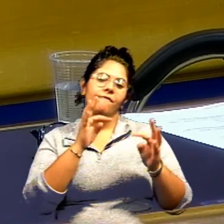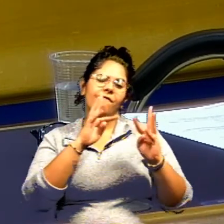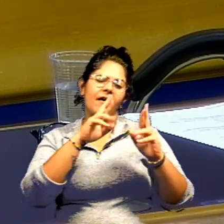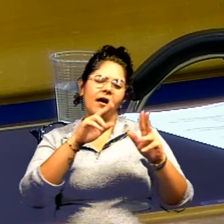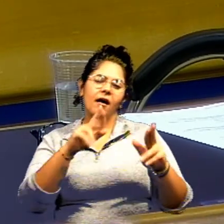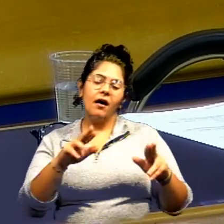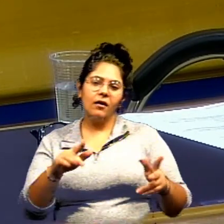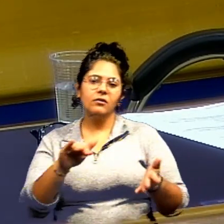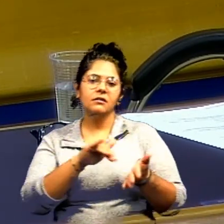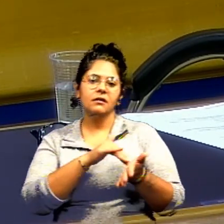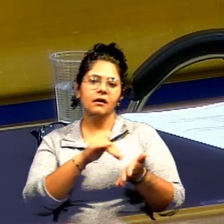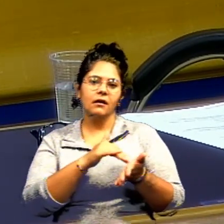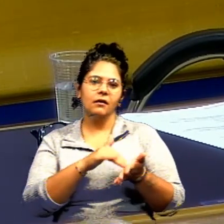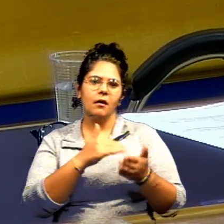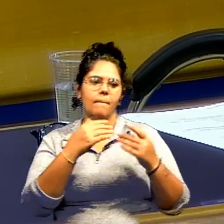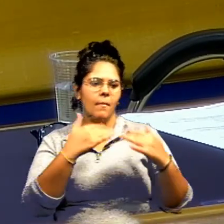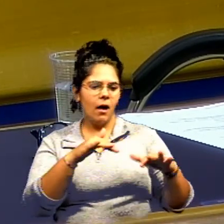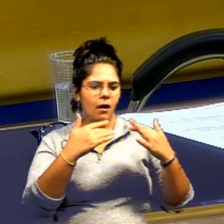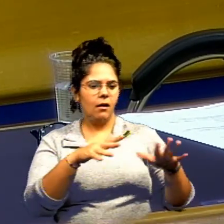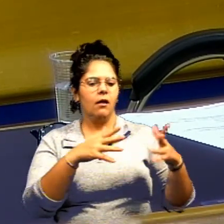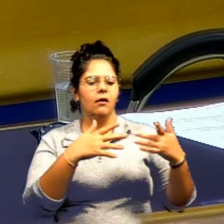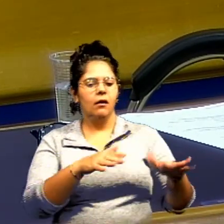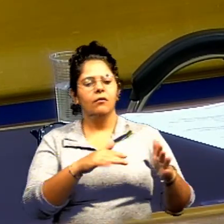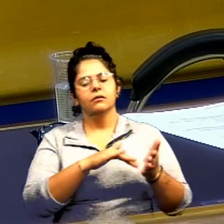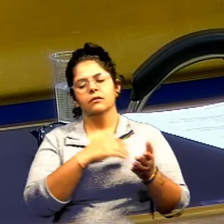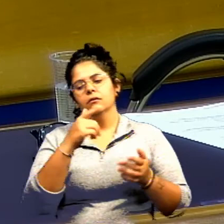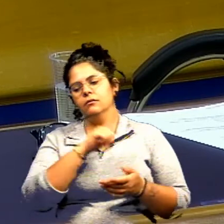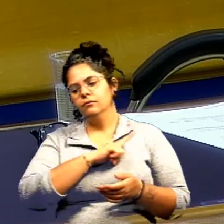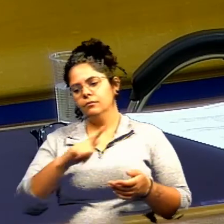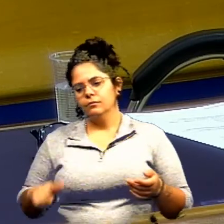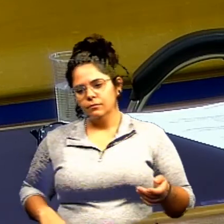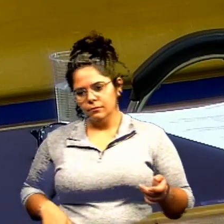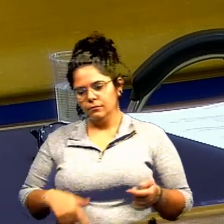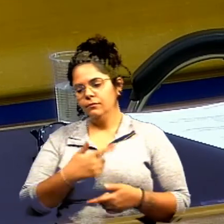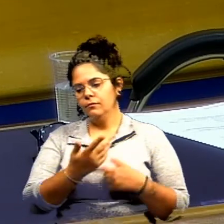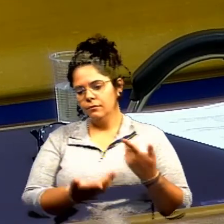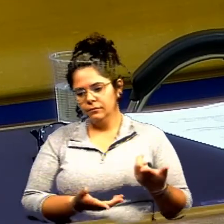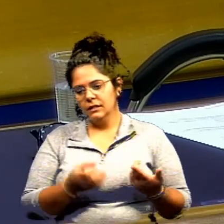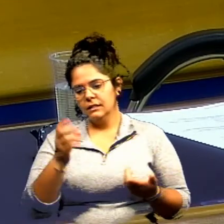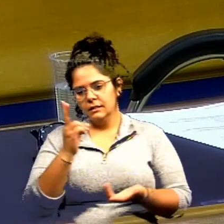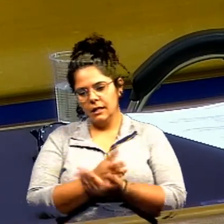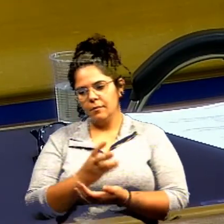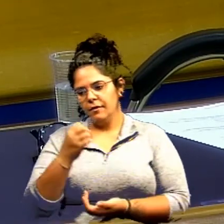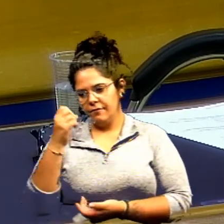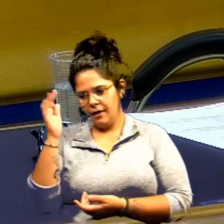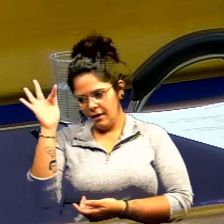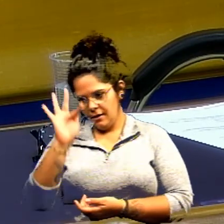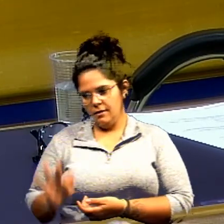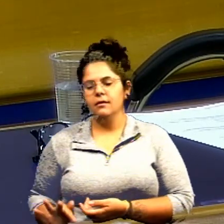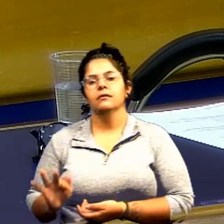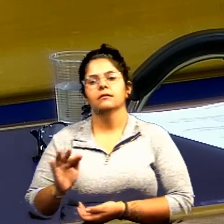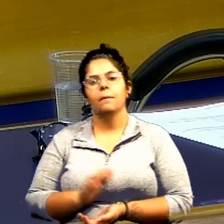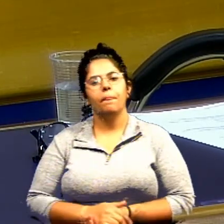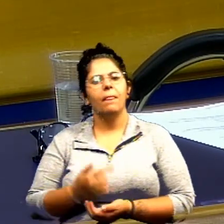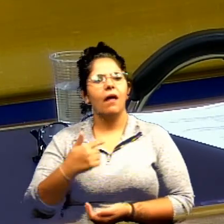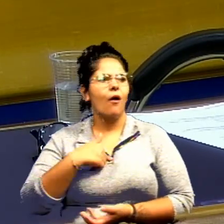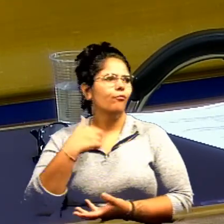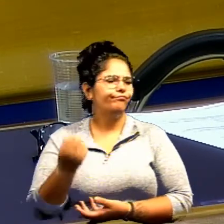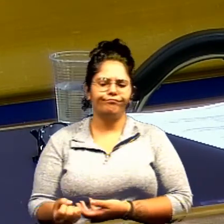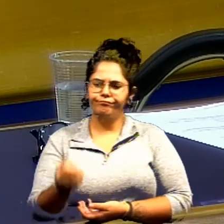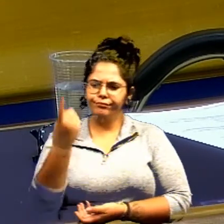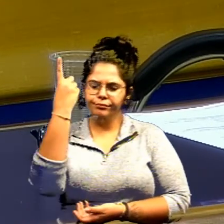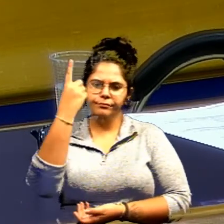secretários empurrar uma secretaria de governo fazer funcionar e sempre de bem com a vida eu fico impressionado com a